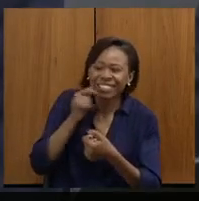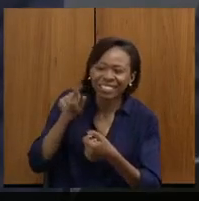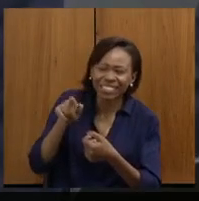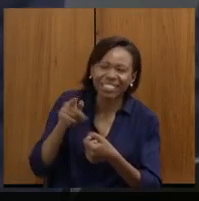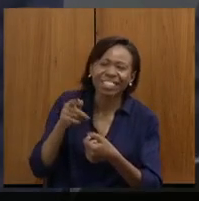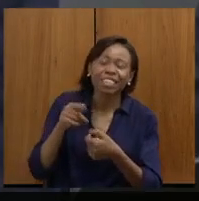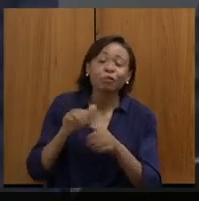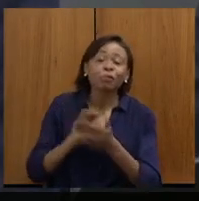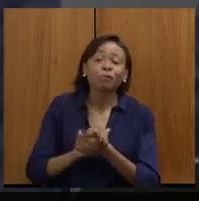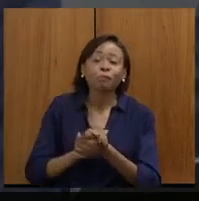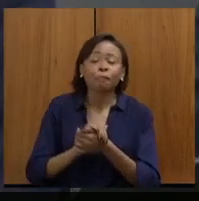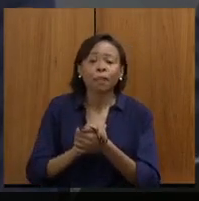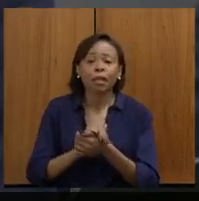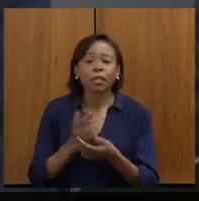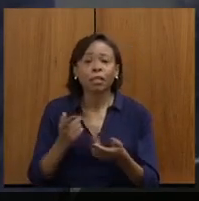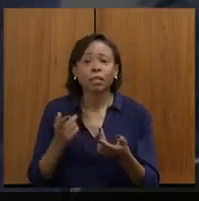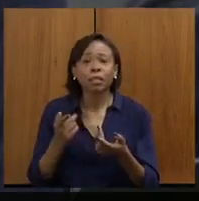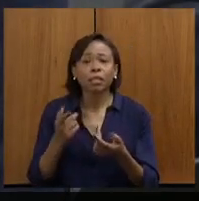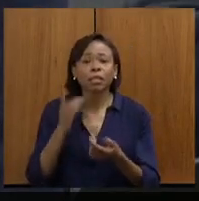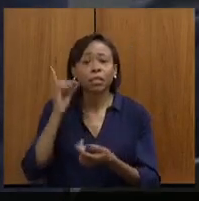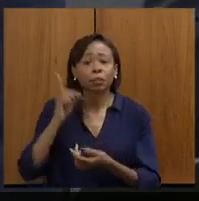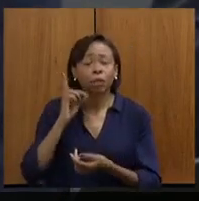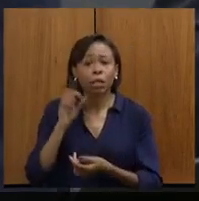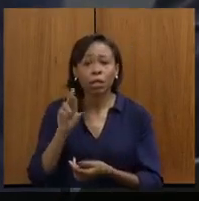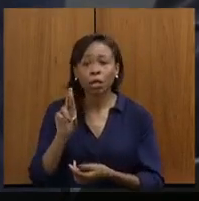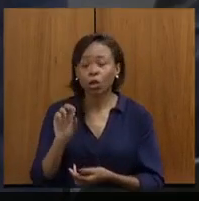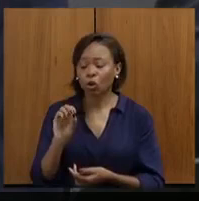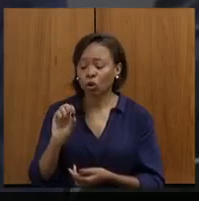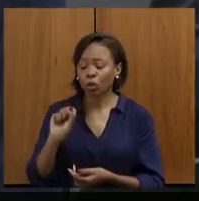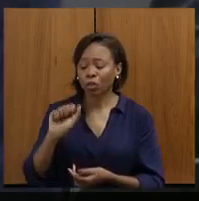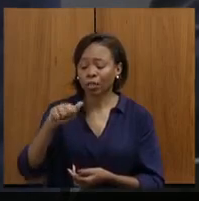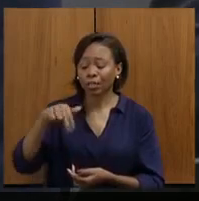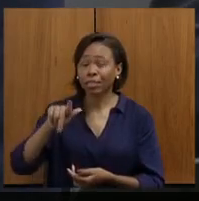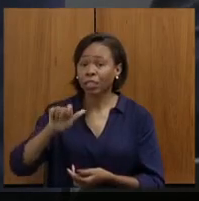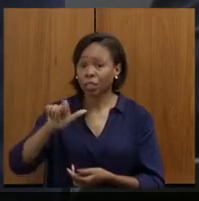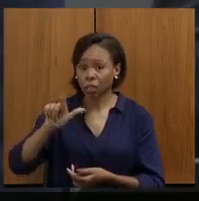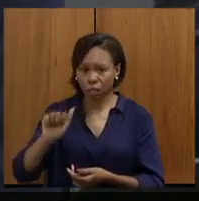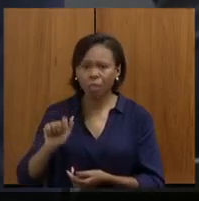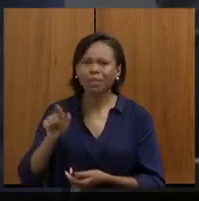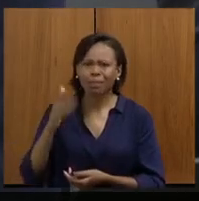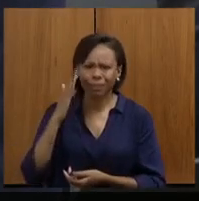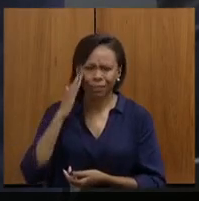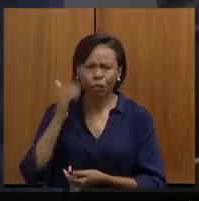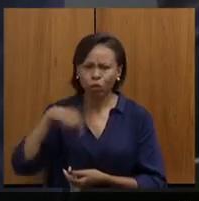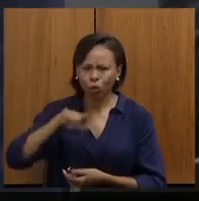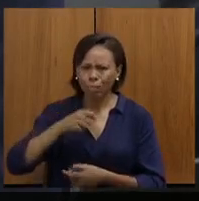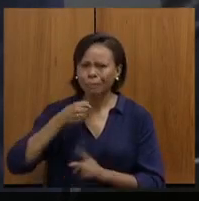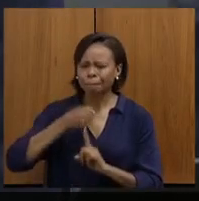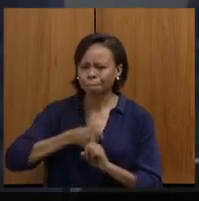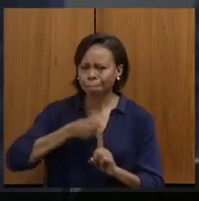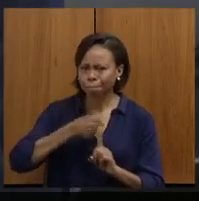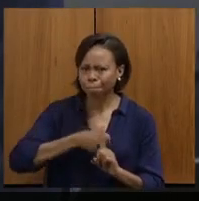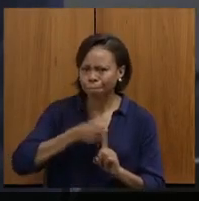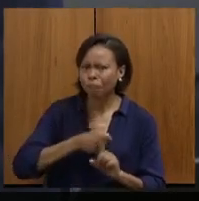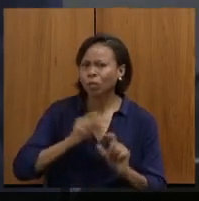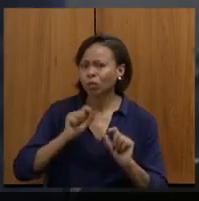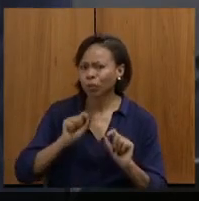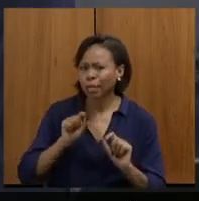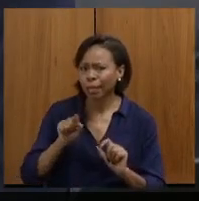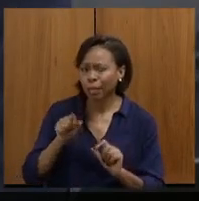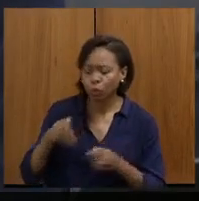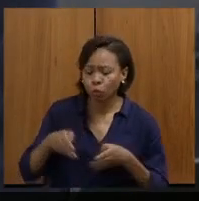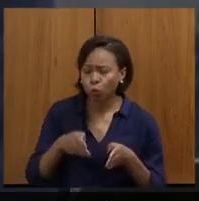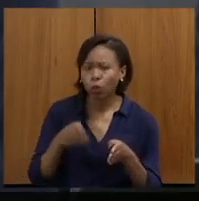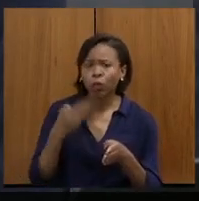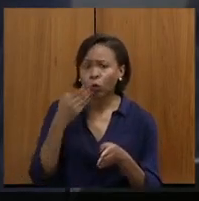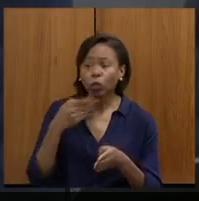aliás, deputada Rosângela, nós teremos uma batalha grande a respeito do Rio Doce, ali